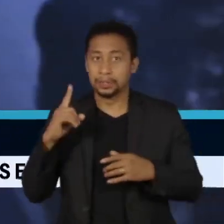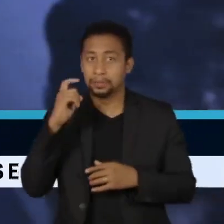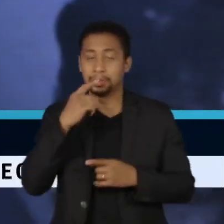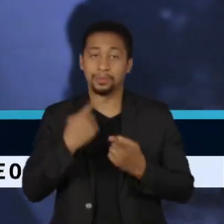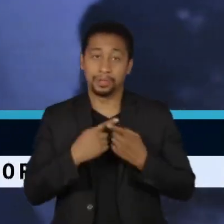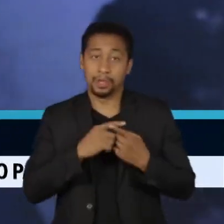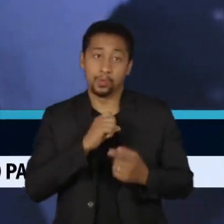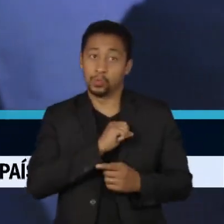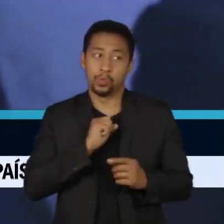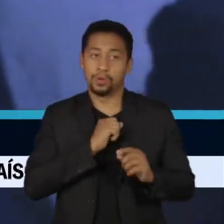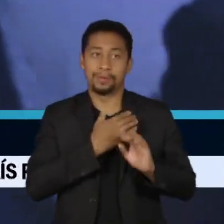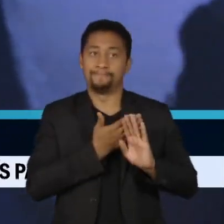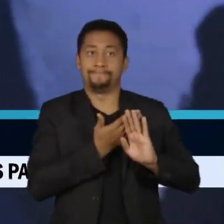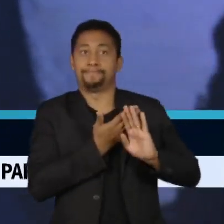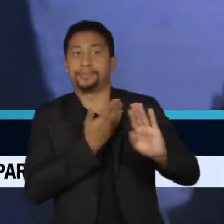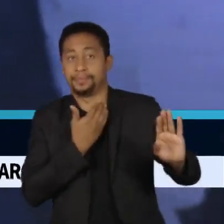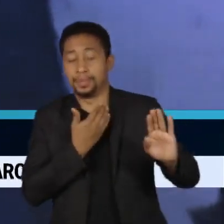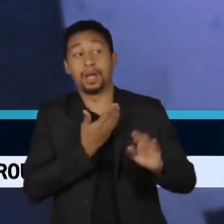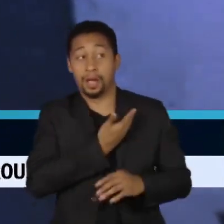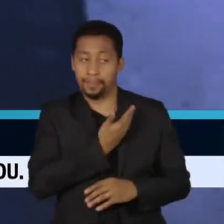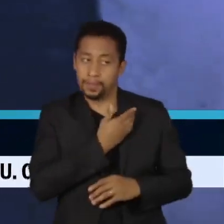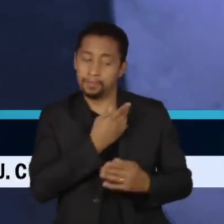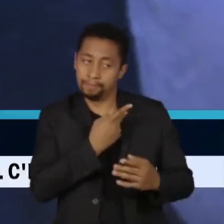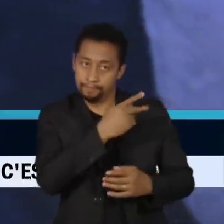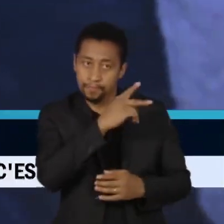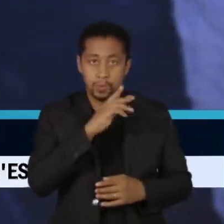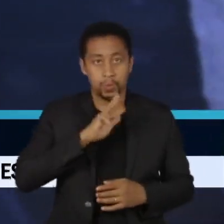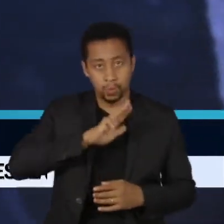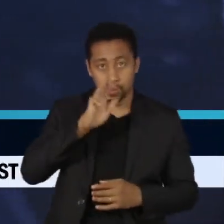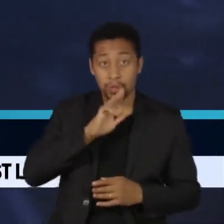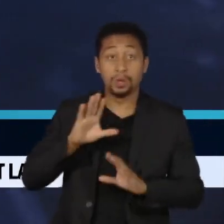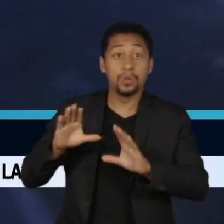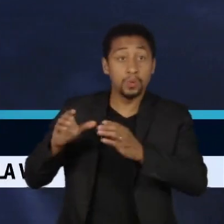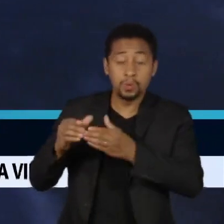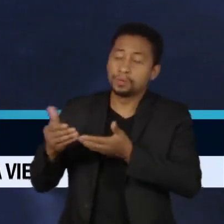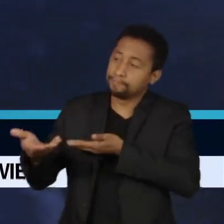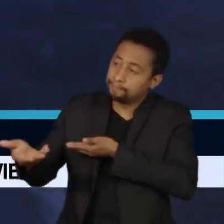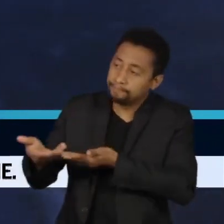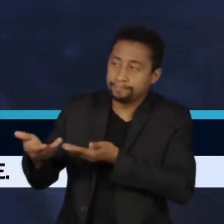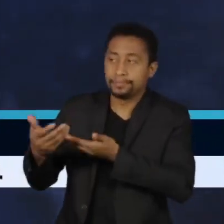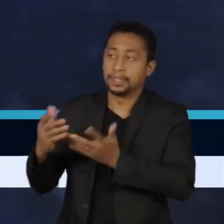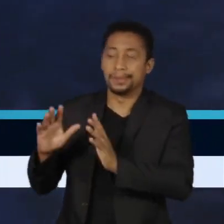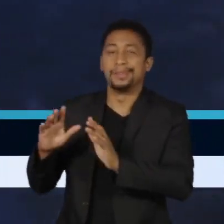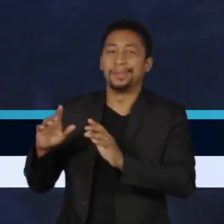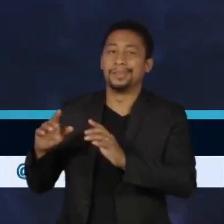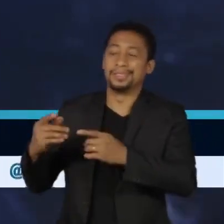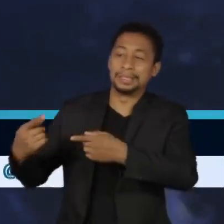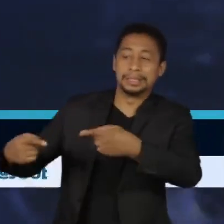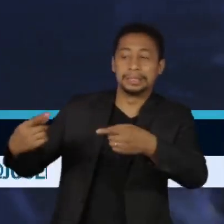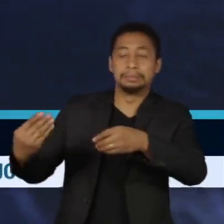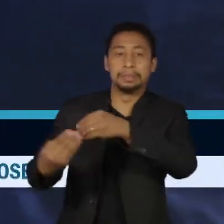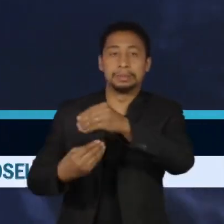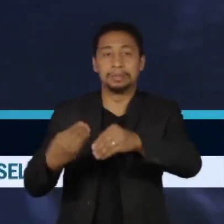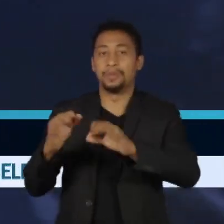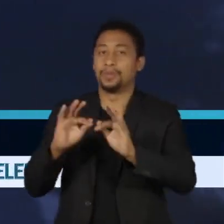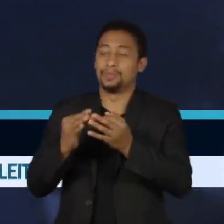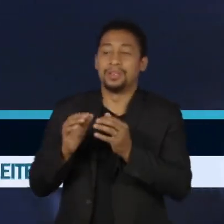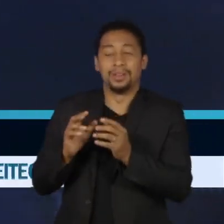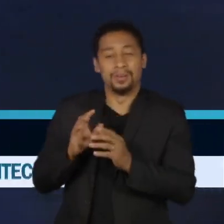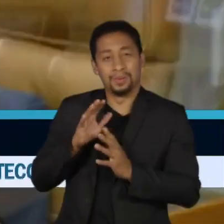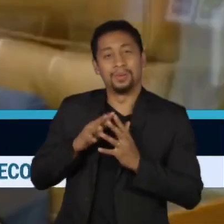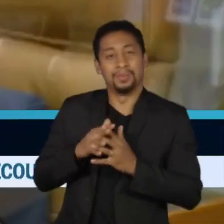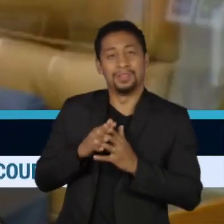pessoal do presidente Lula. Ele recebeu a solidariedade de colegas que criticam o uso de questões familiares para prejudicar a